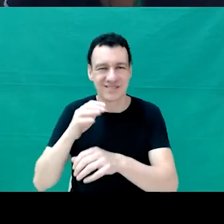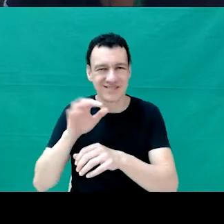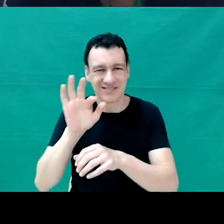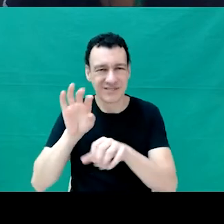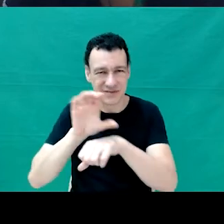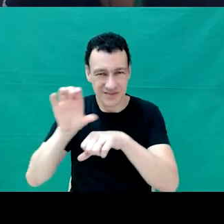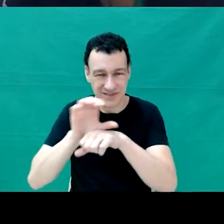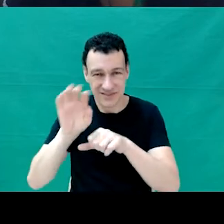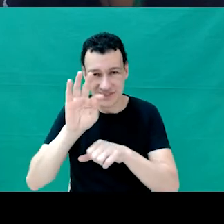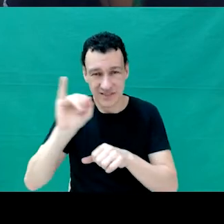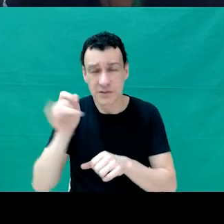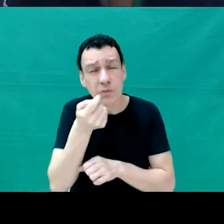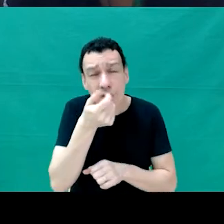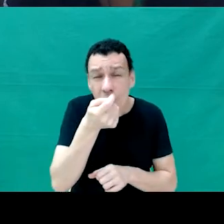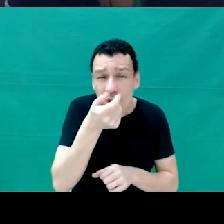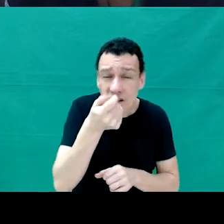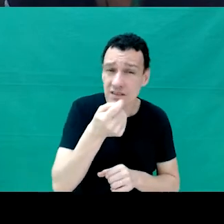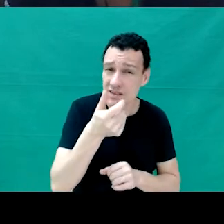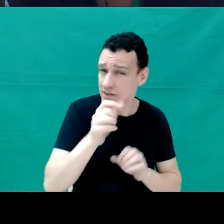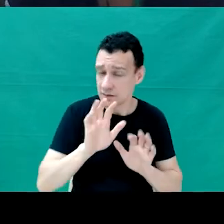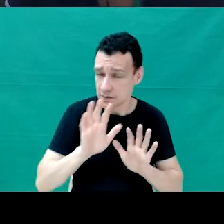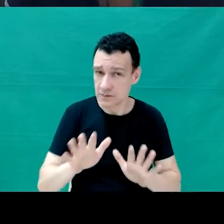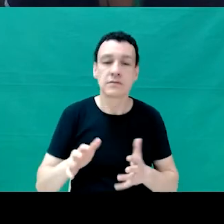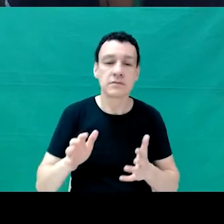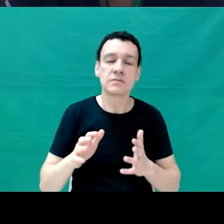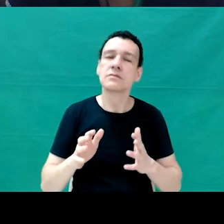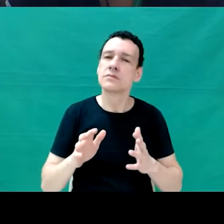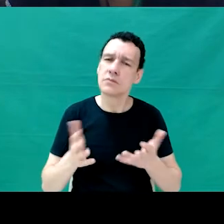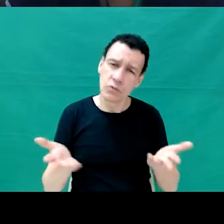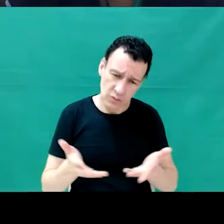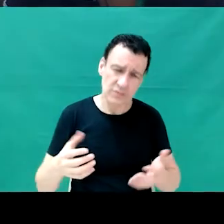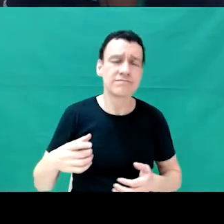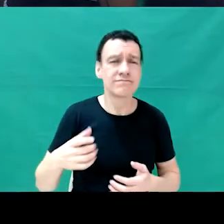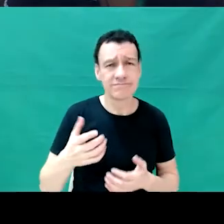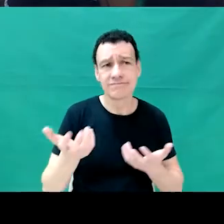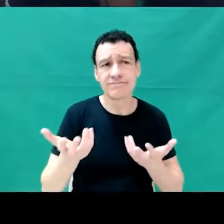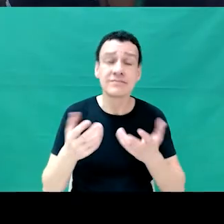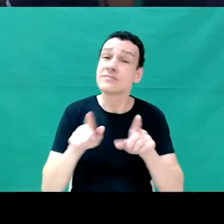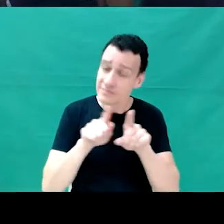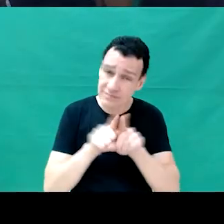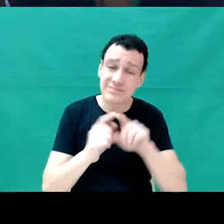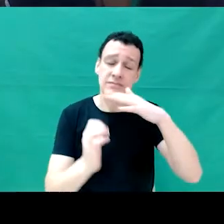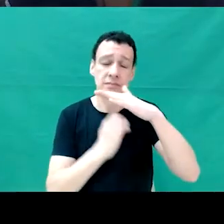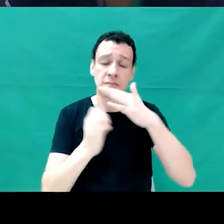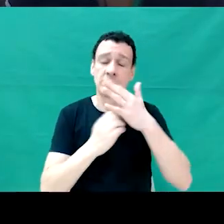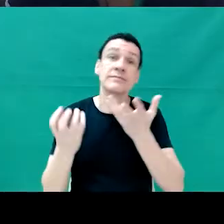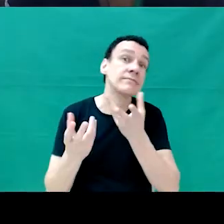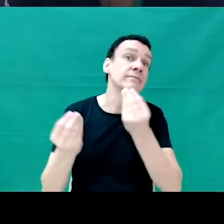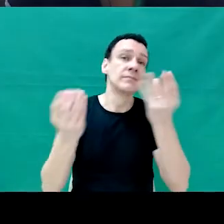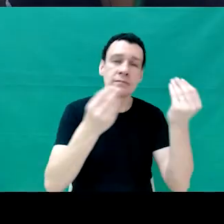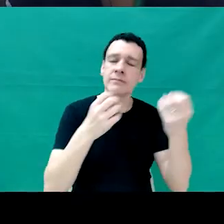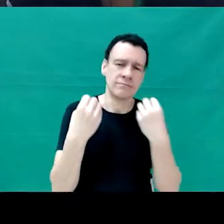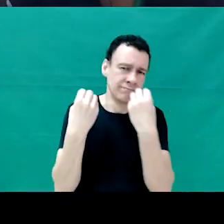tempo existem muitas formações hoje, as empresas todas estão voltadas para essa formação,